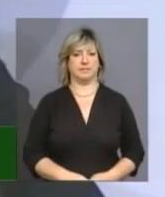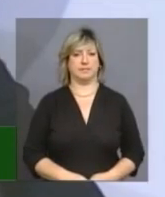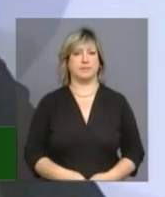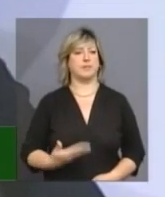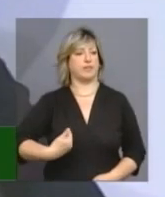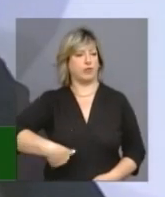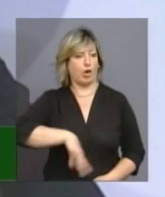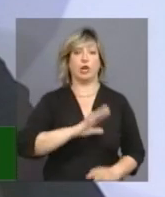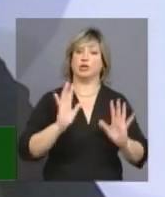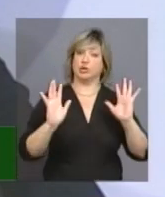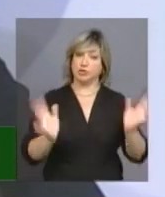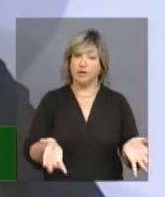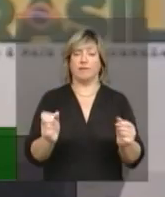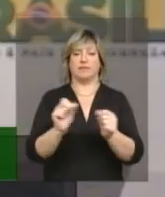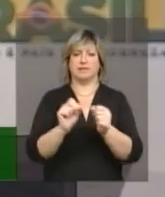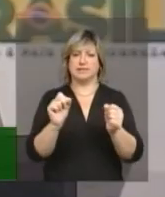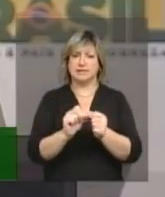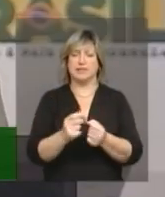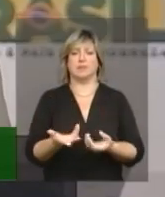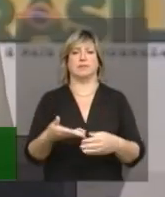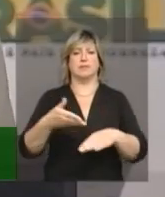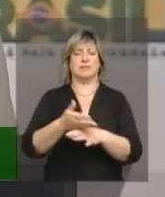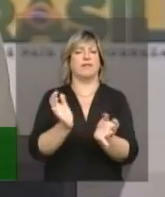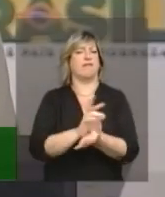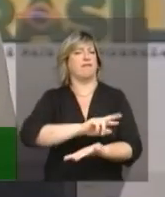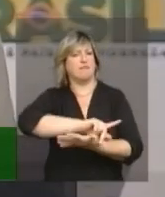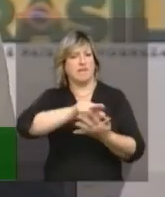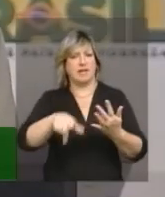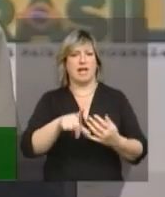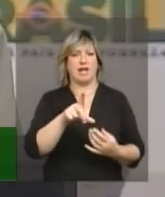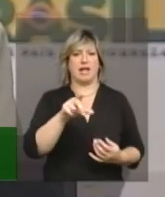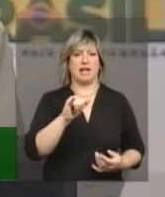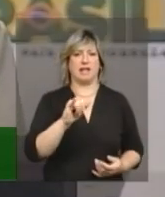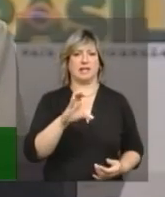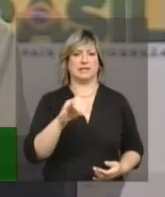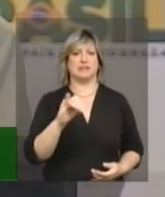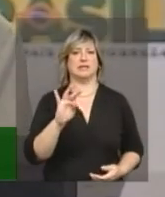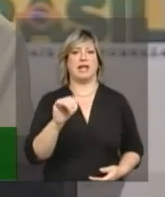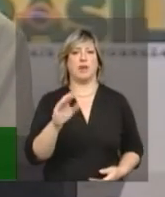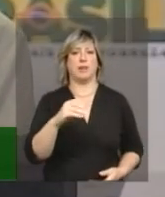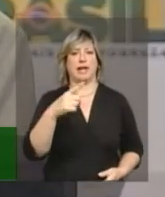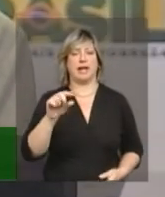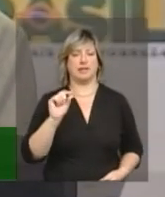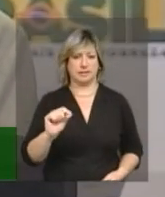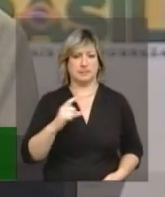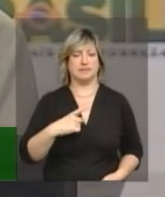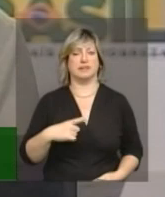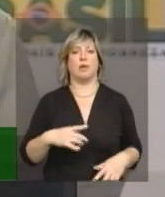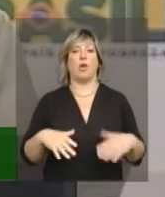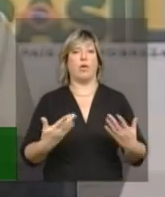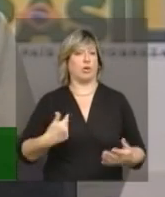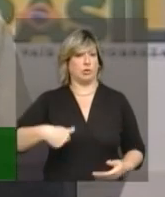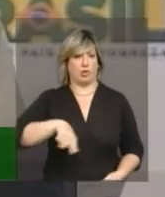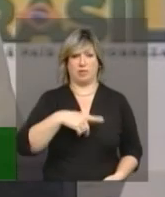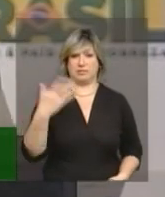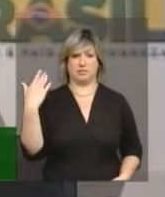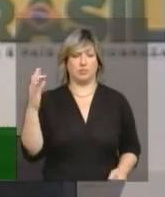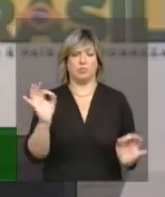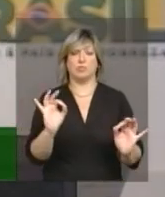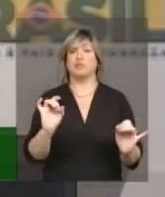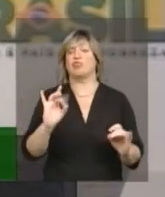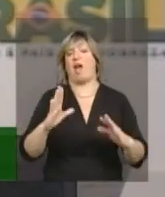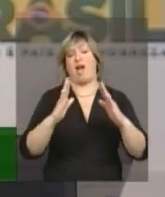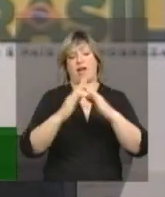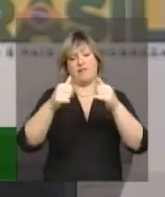Nós já fizemos, participamos de várias licitações. Então, nós podemos tratar... Quando nós não éramos nada, simplesmente donas de